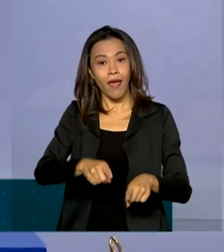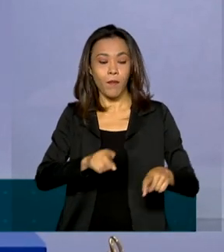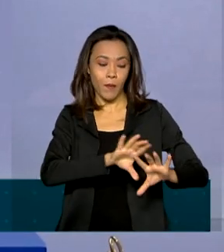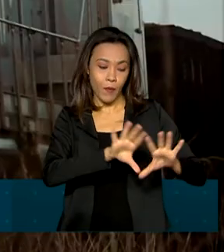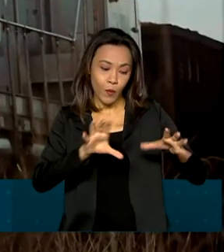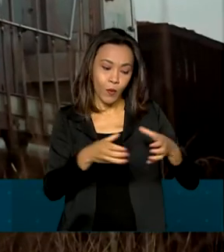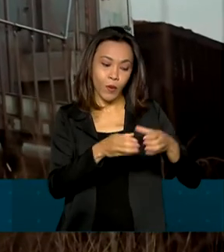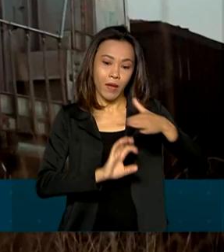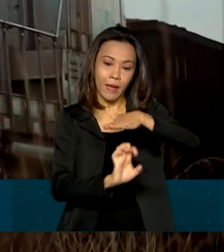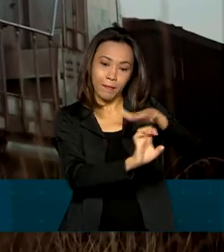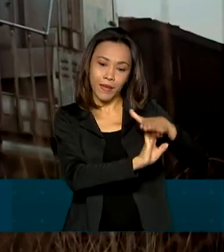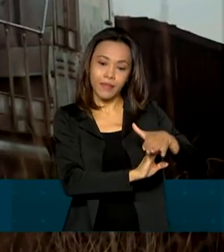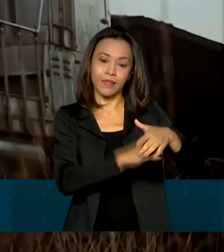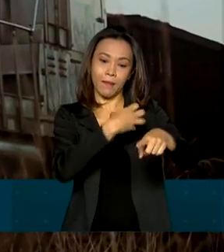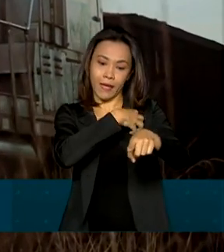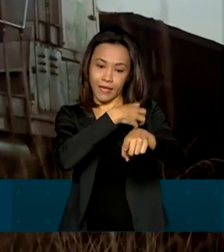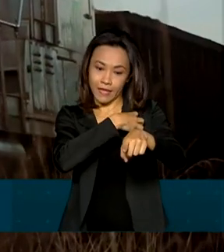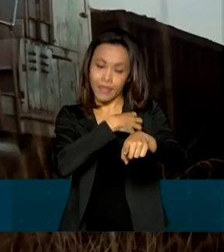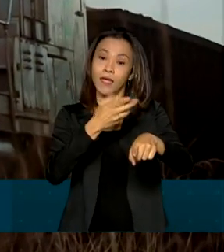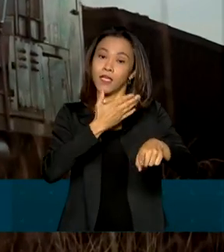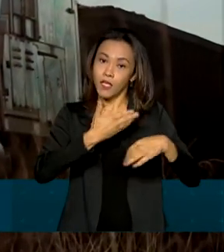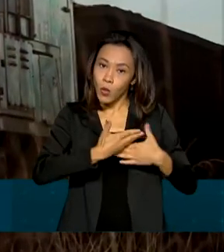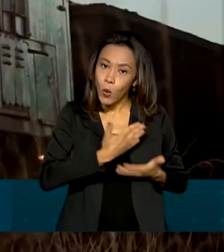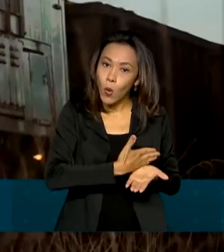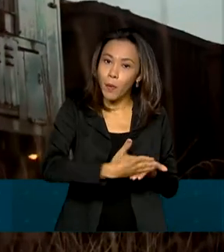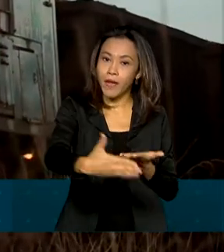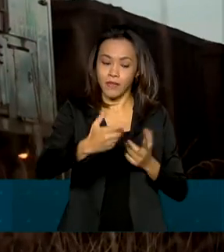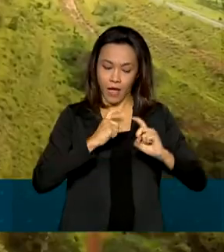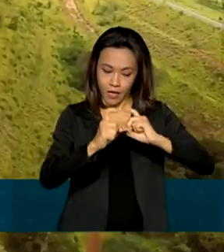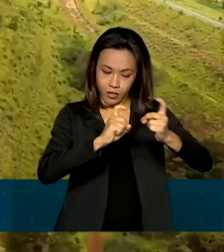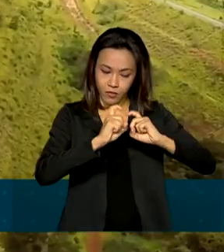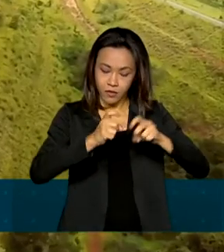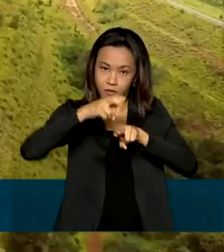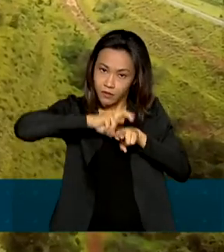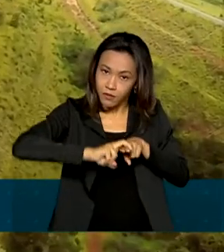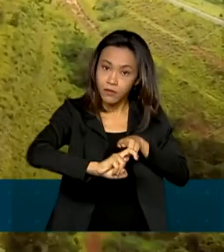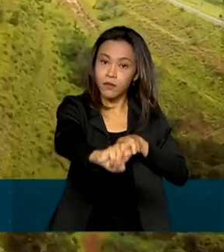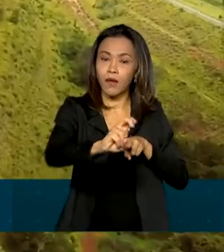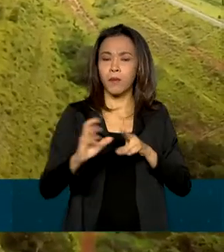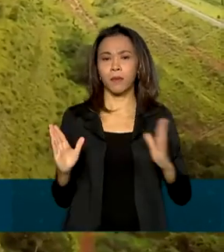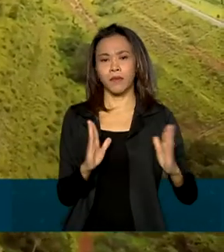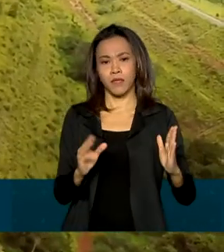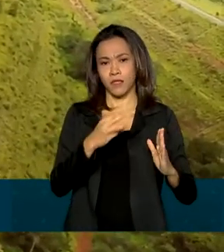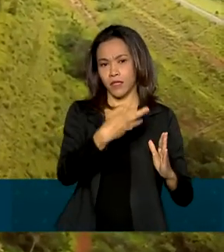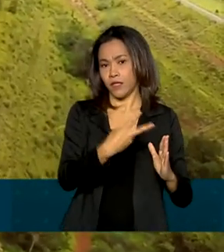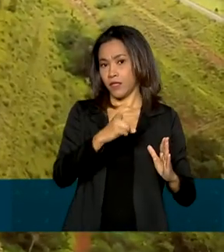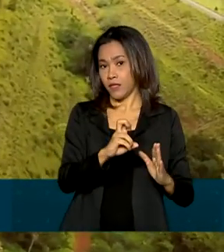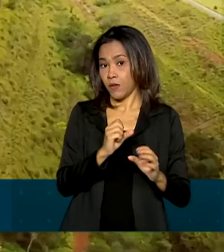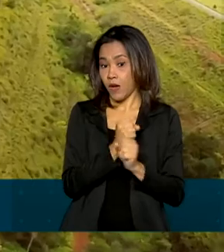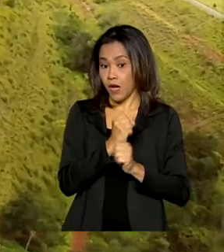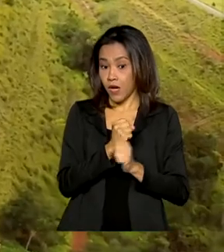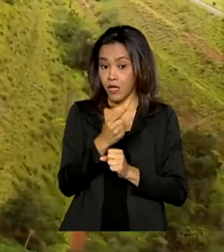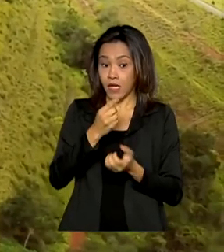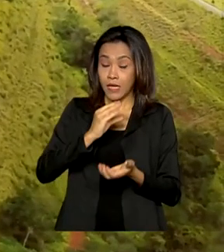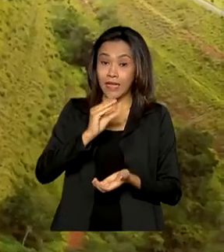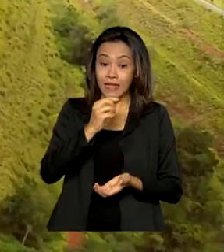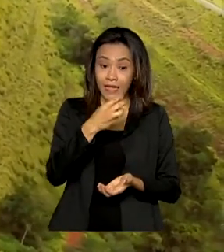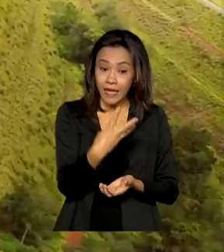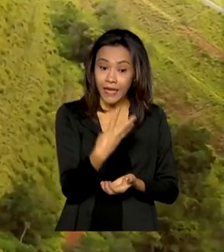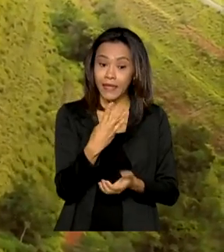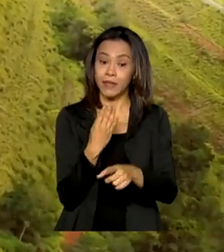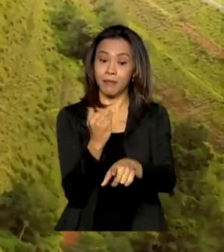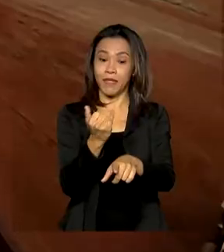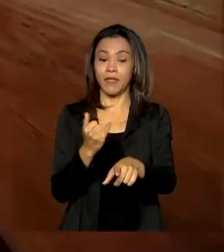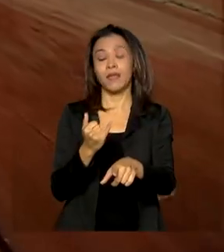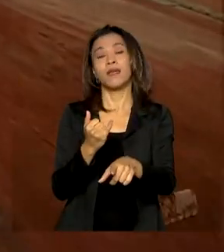Mineração S.A., que passa a administrar a ferrovia por 35 anos. A previsão de investimentos é de 3 bilhões e 300